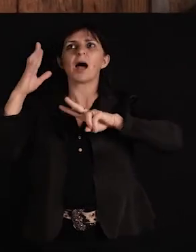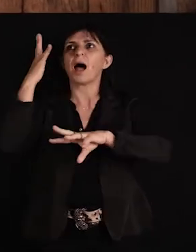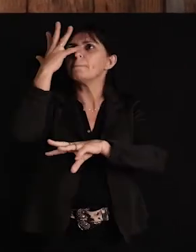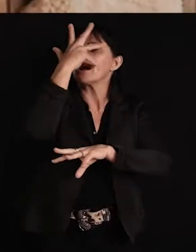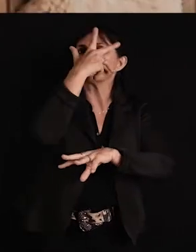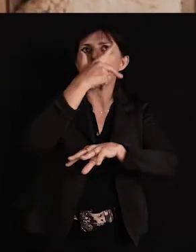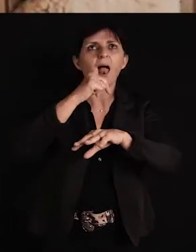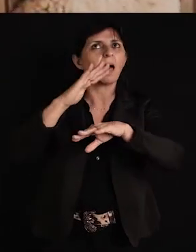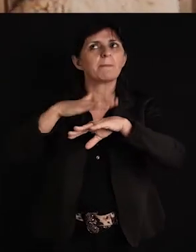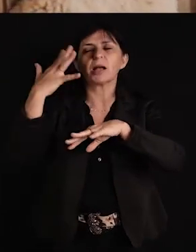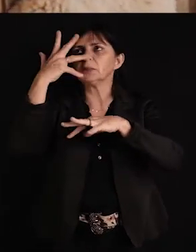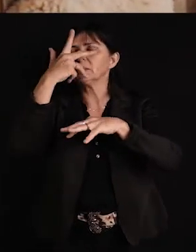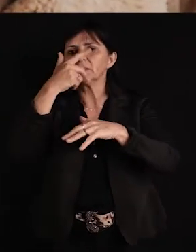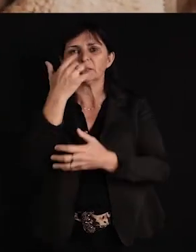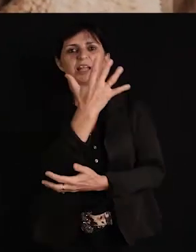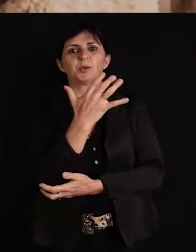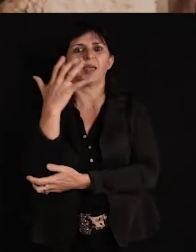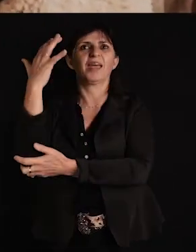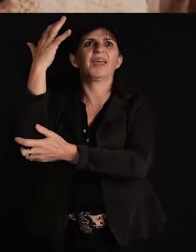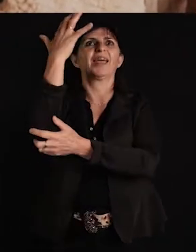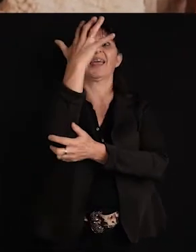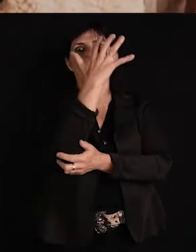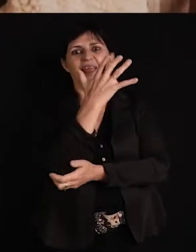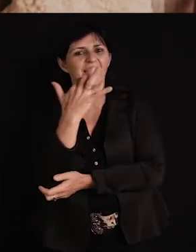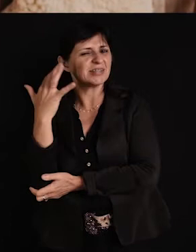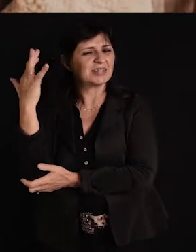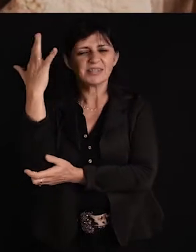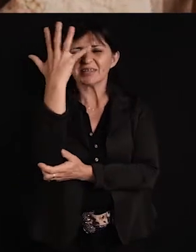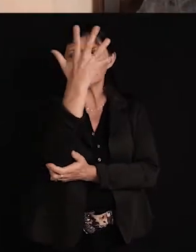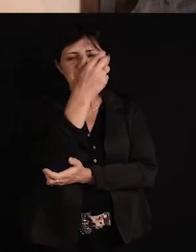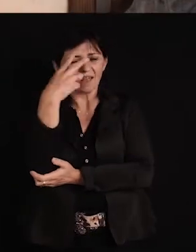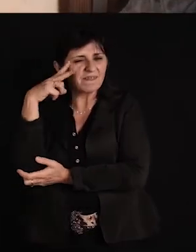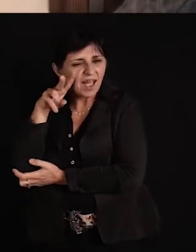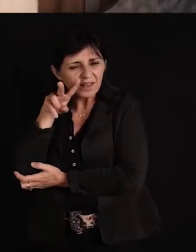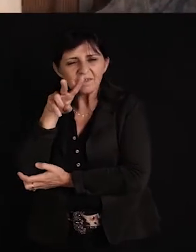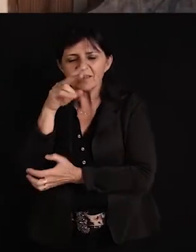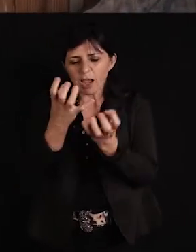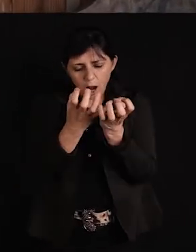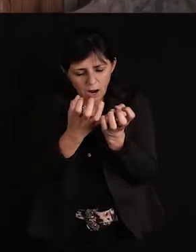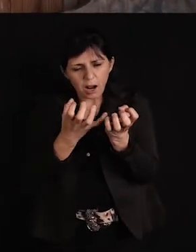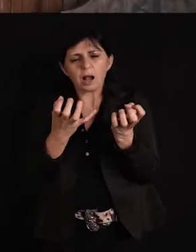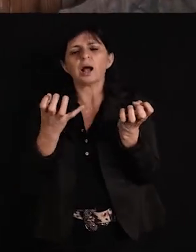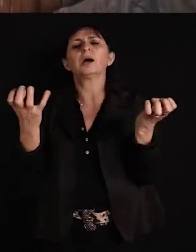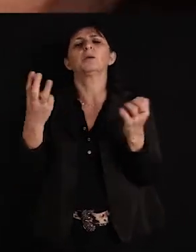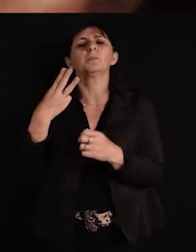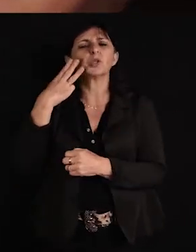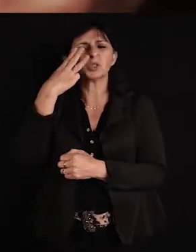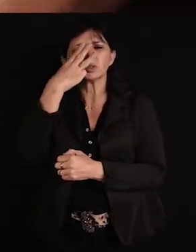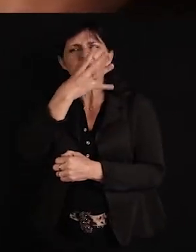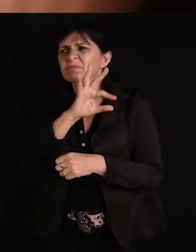para a mais bela natureza, natureza, há de ver campos de mel de